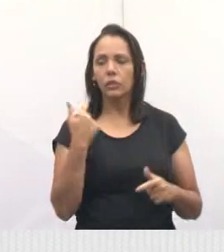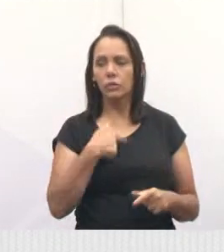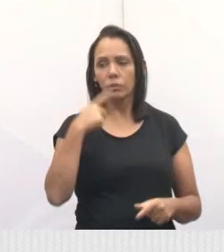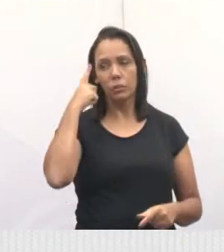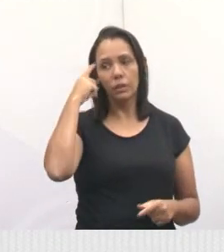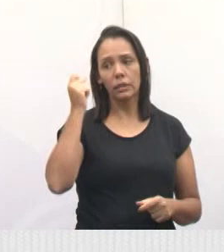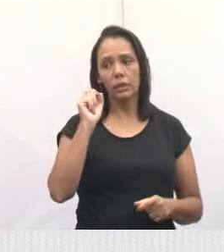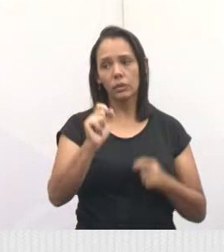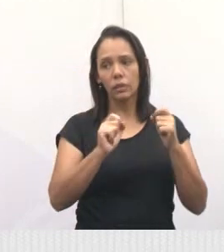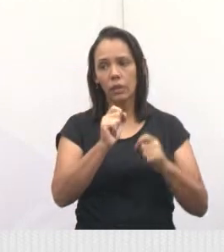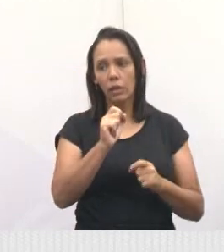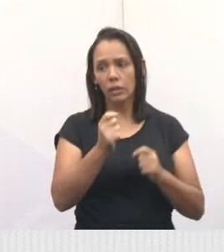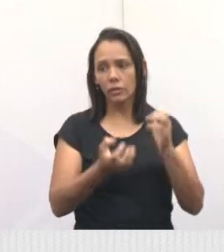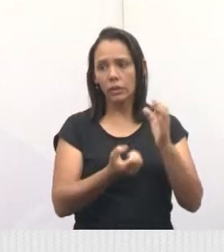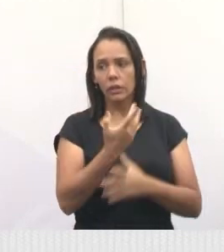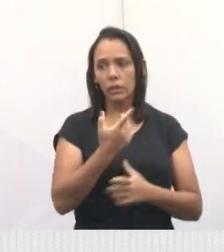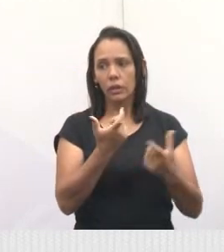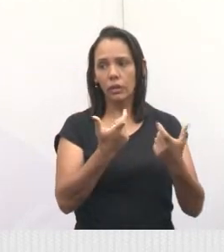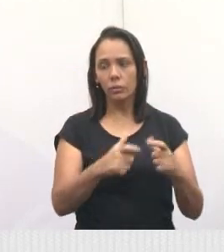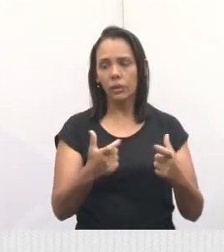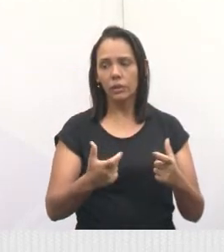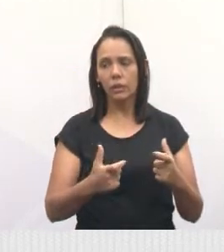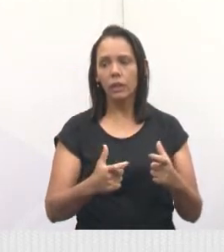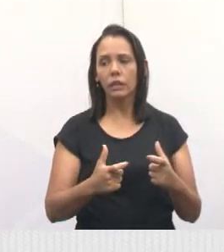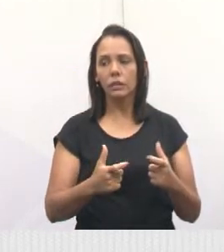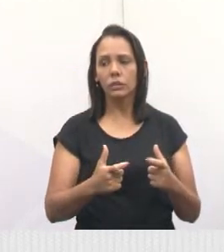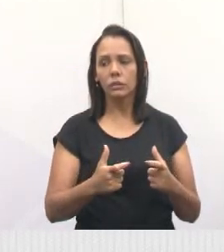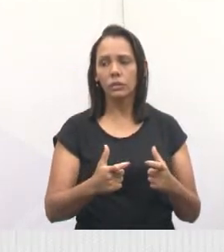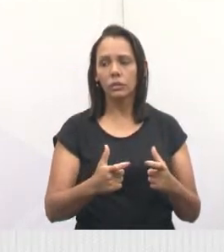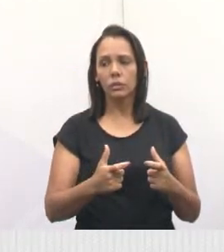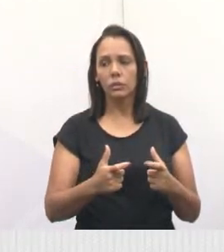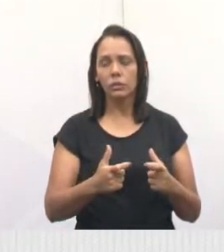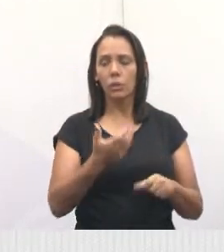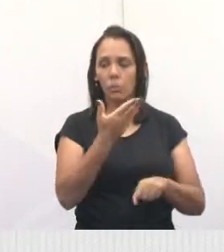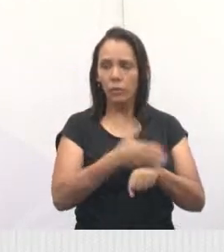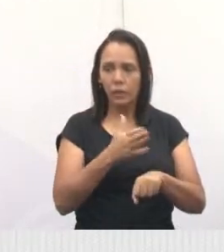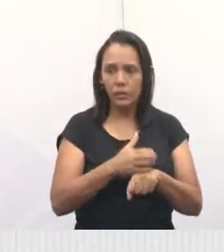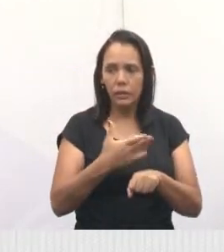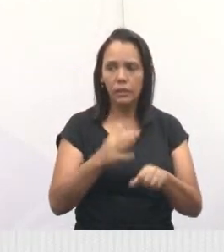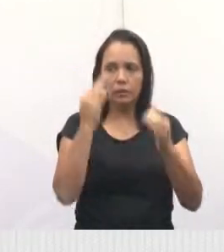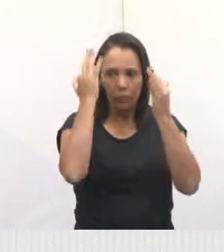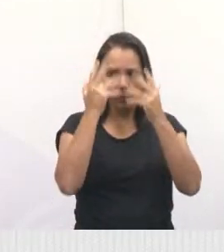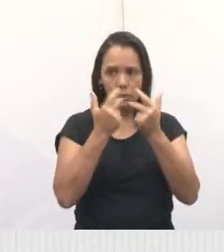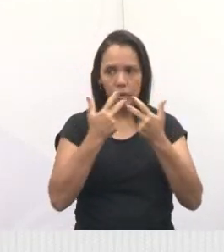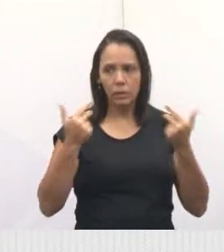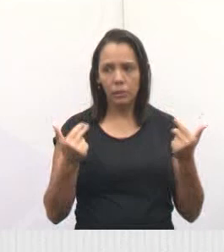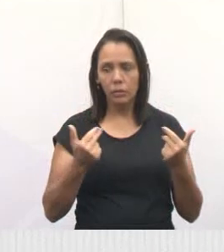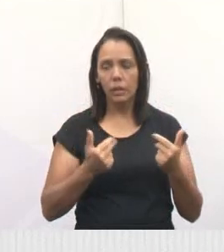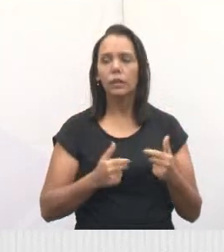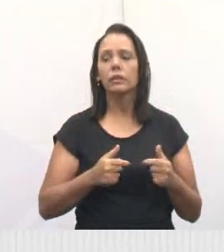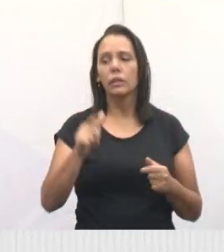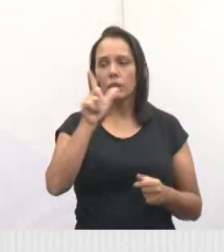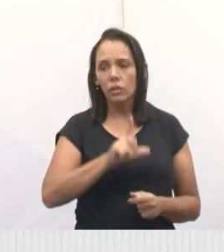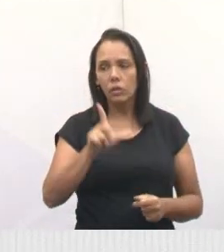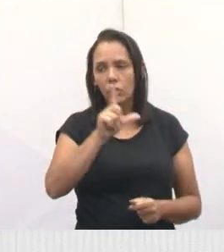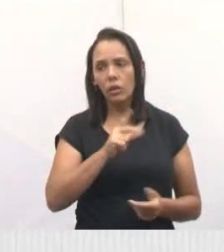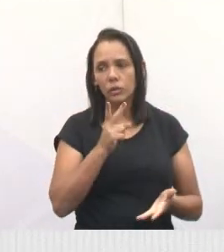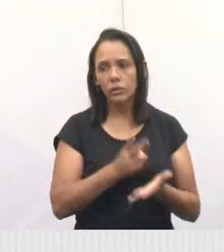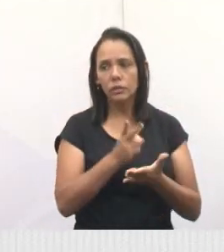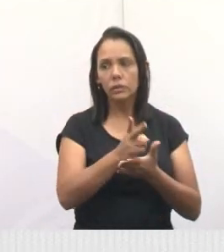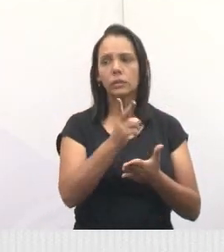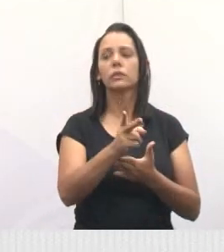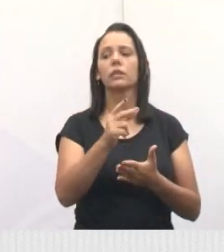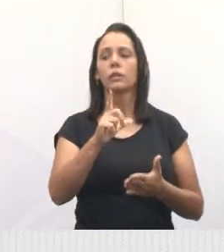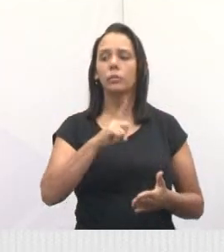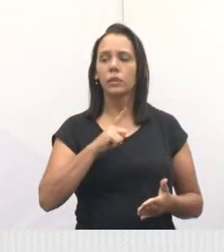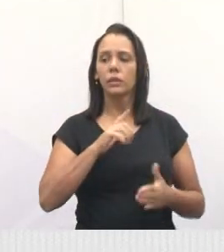montar um espaço de agite para o treinamento desses animais. E, lógico, sempre podendo contar